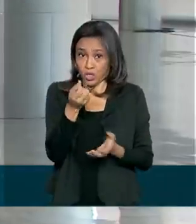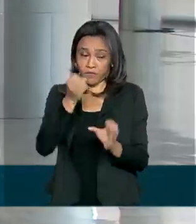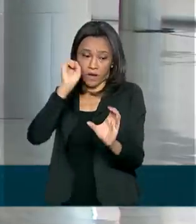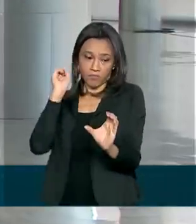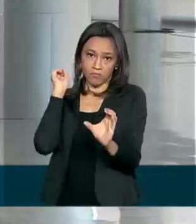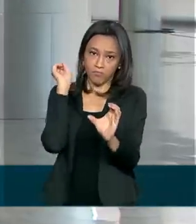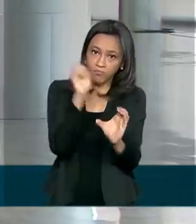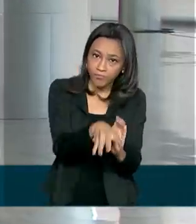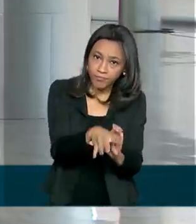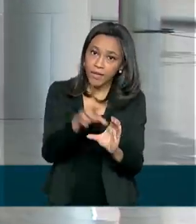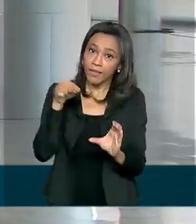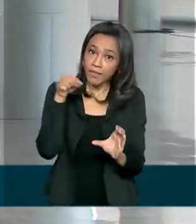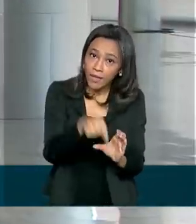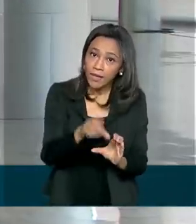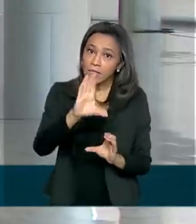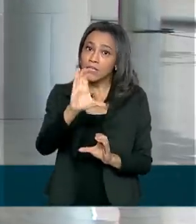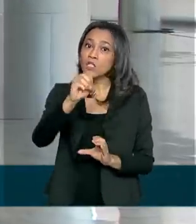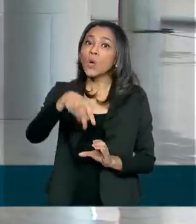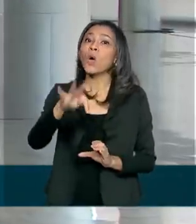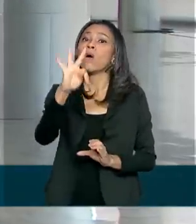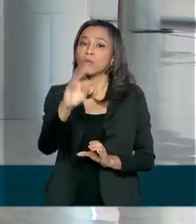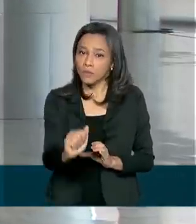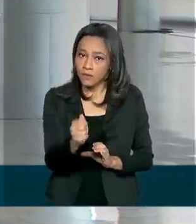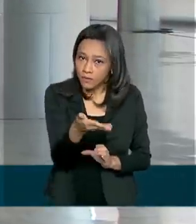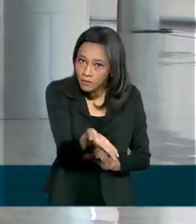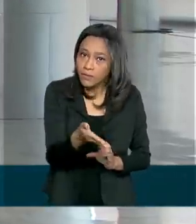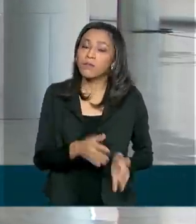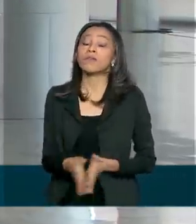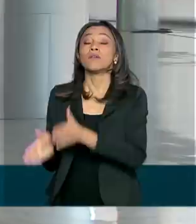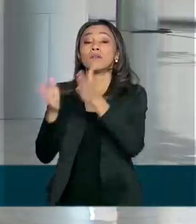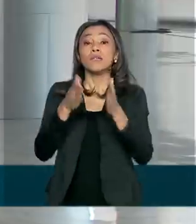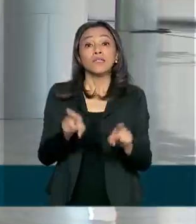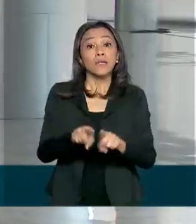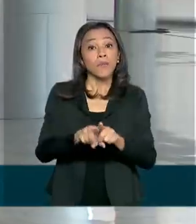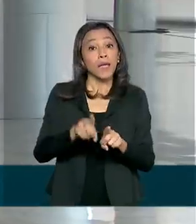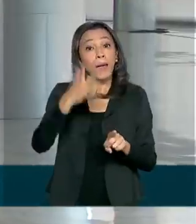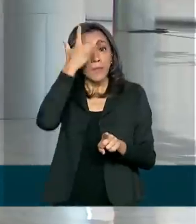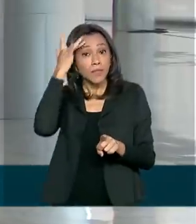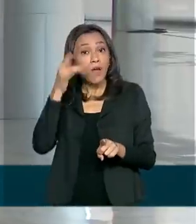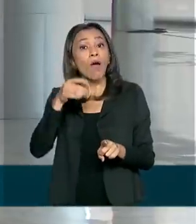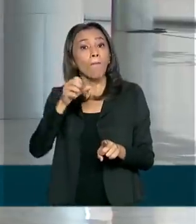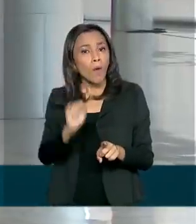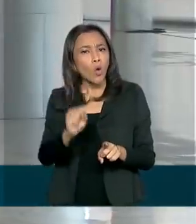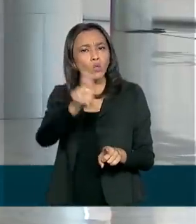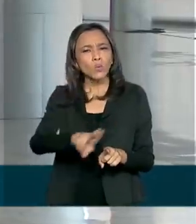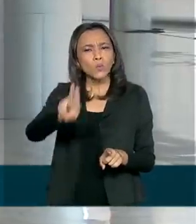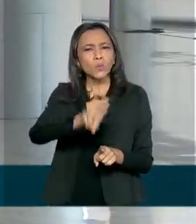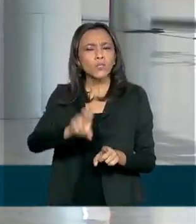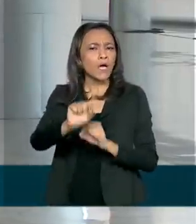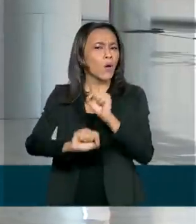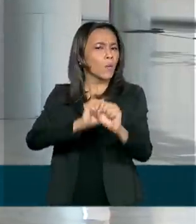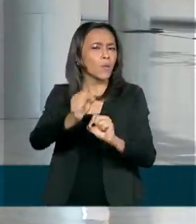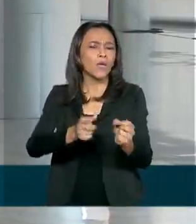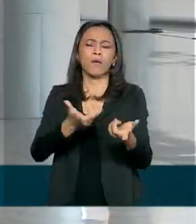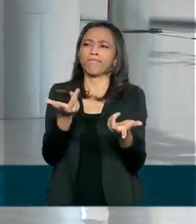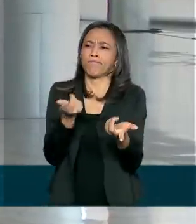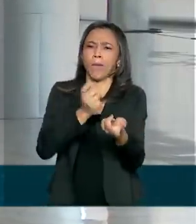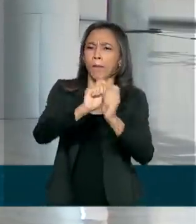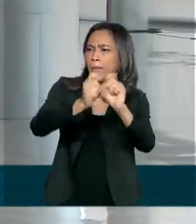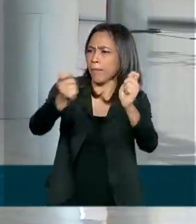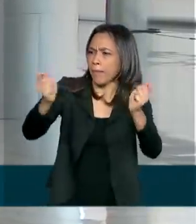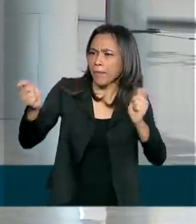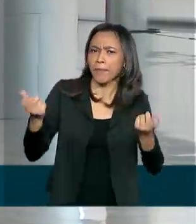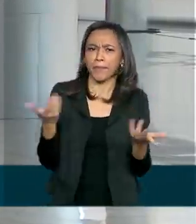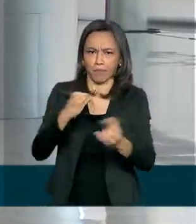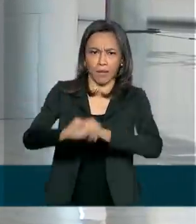depositado nessas contas digitais. E, a princípio, ele vai poder ser usado virtualmente para pagar contas,